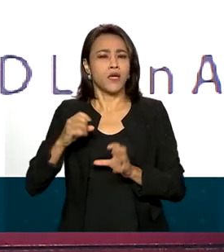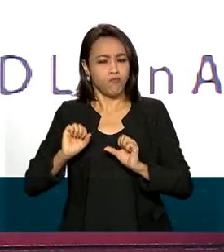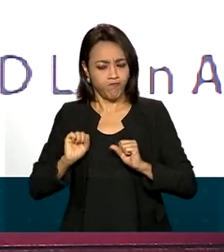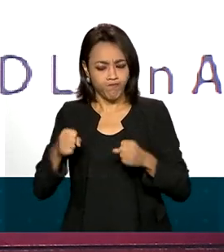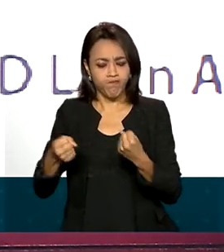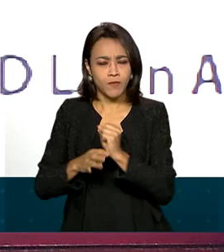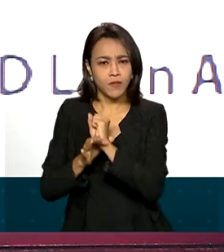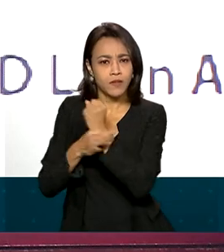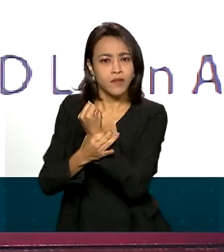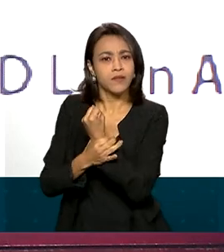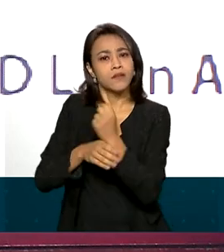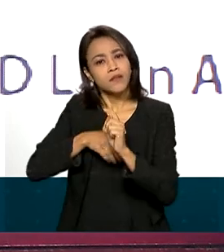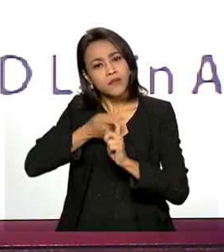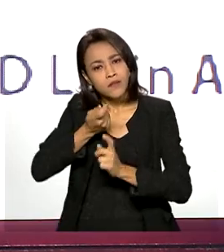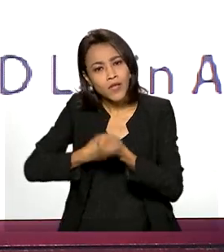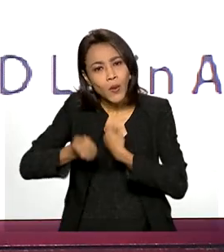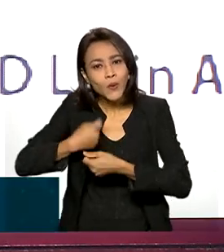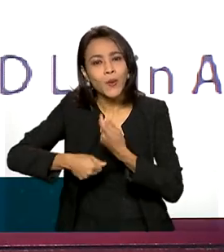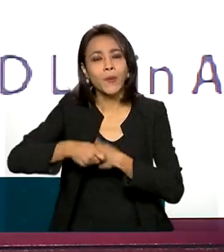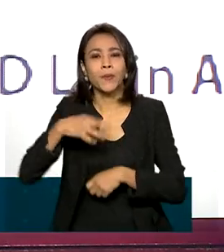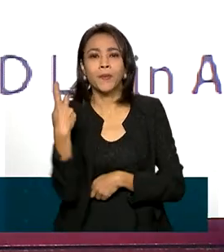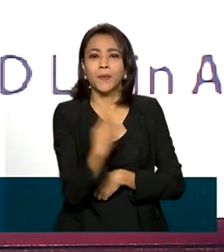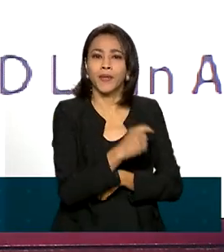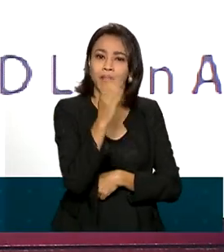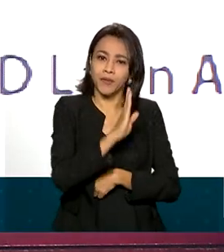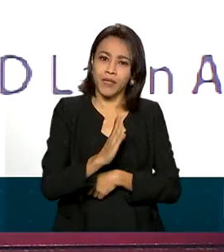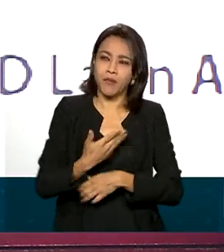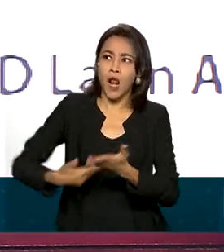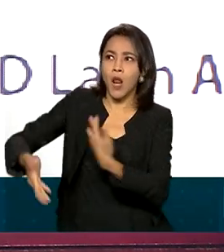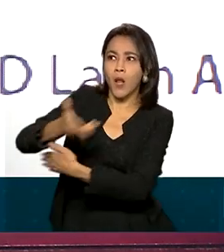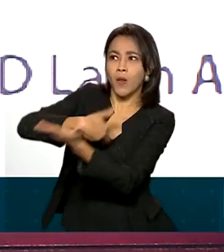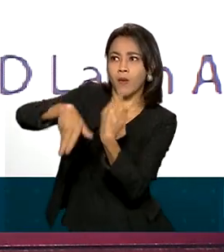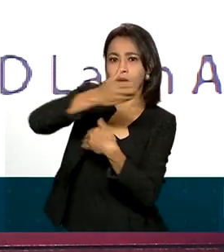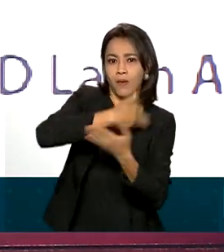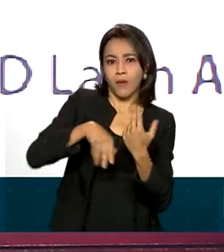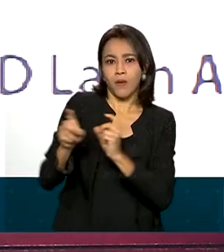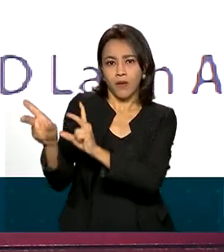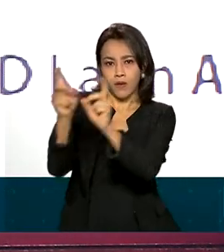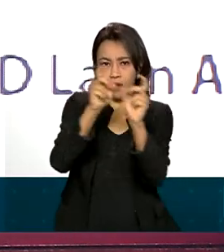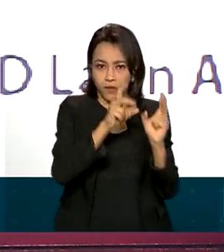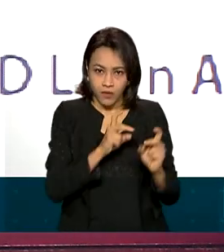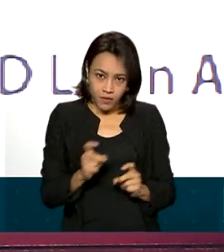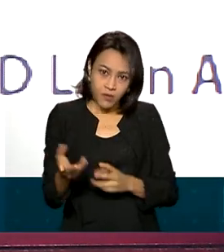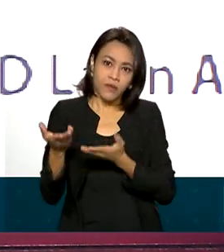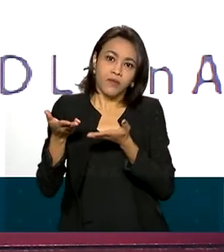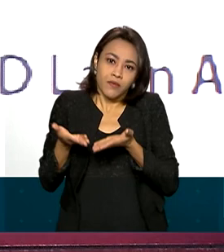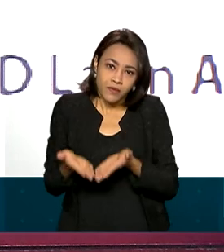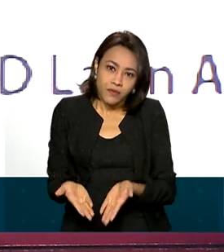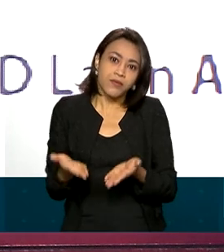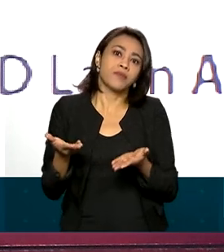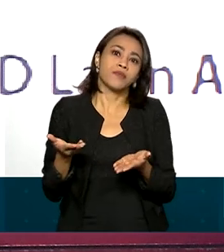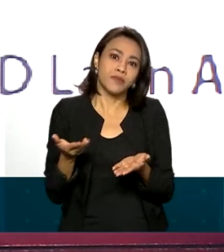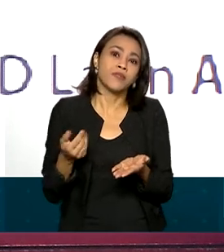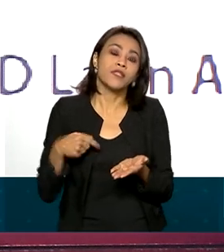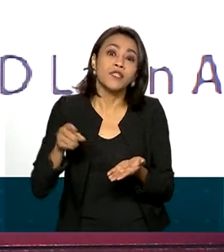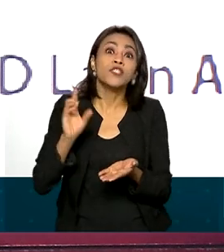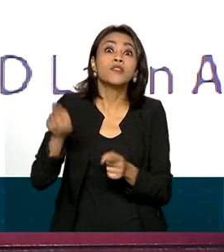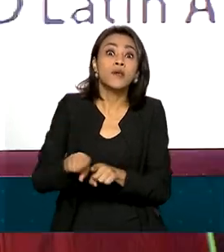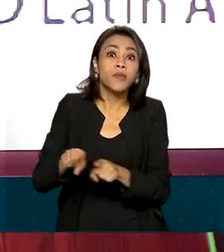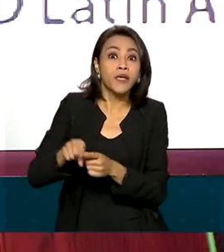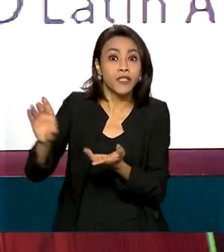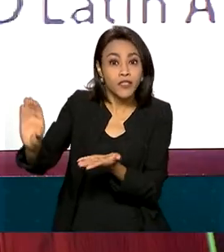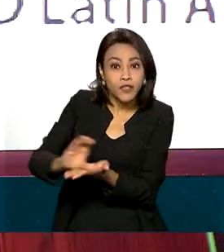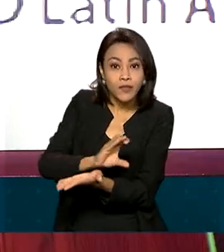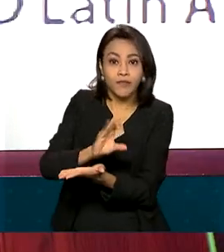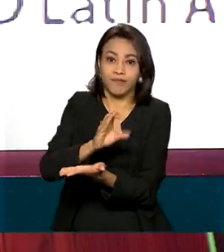sólida da economia brasileira aos fluxos internacionais de comércio e fluxos internacionais de investimentos.